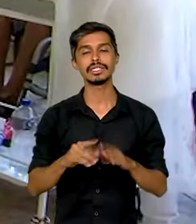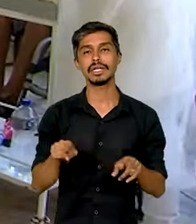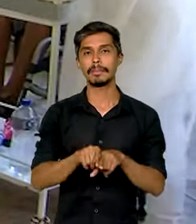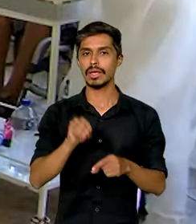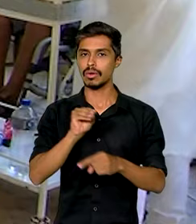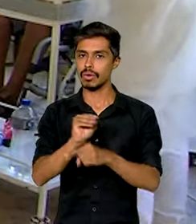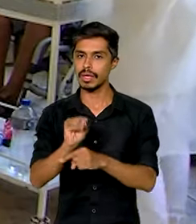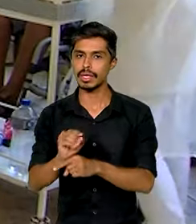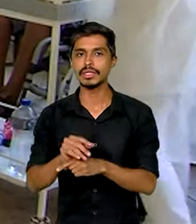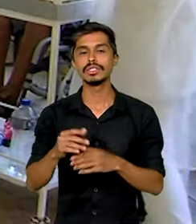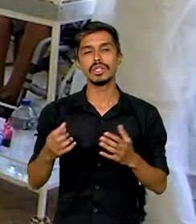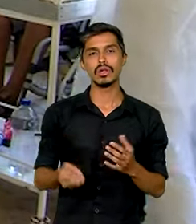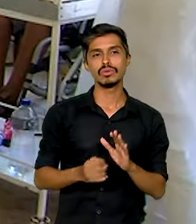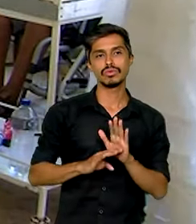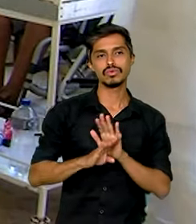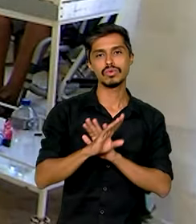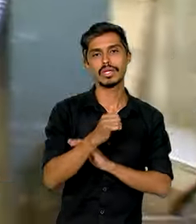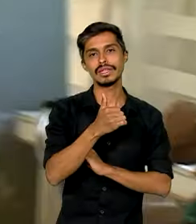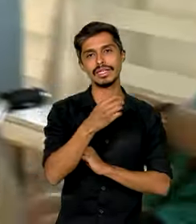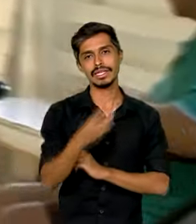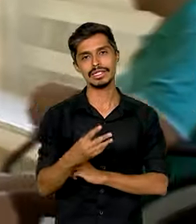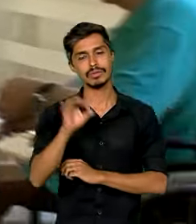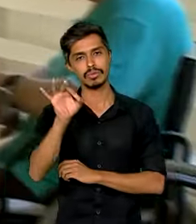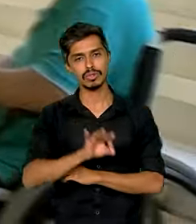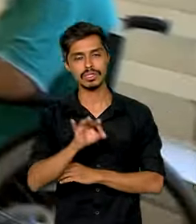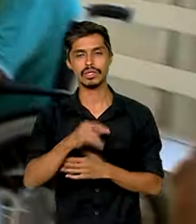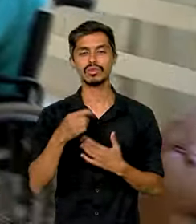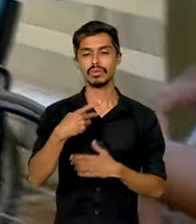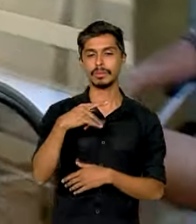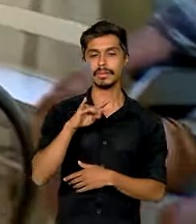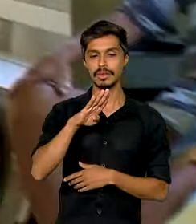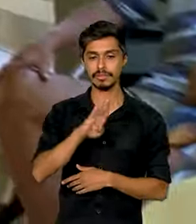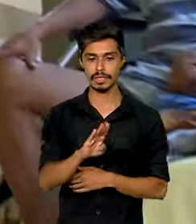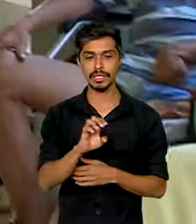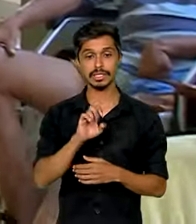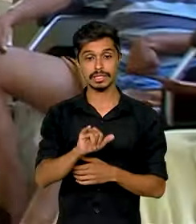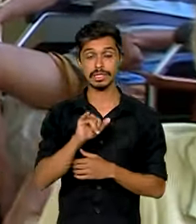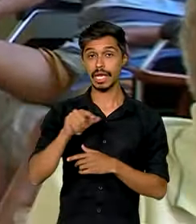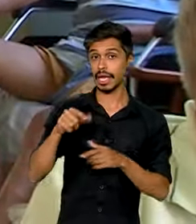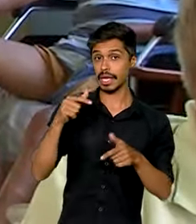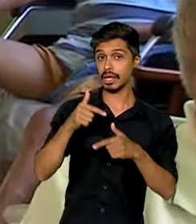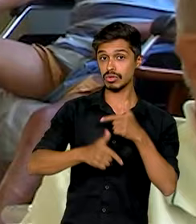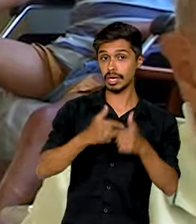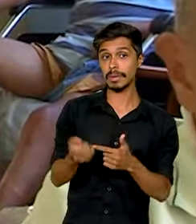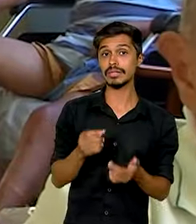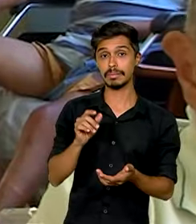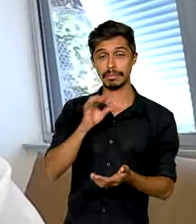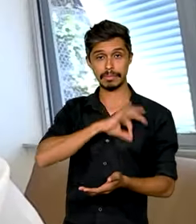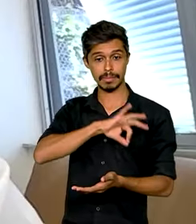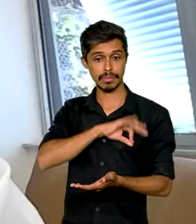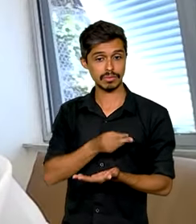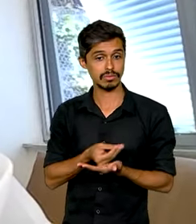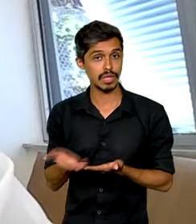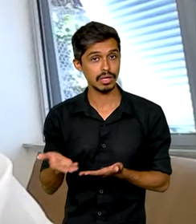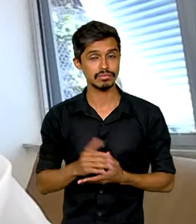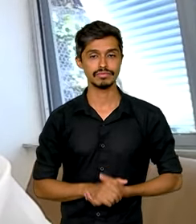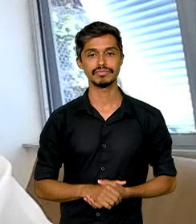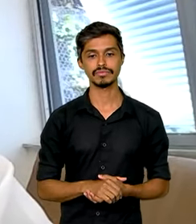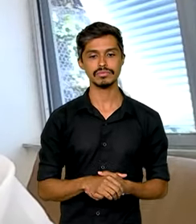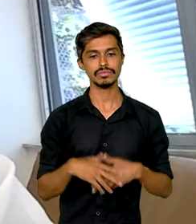renderia um aumento de 13% no PIB, caso a atividade fosse remunerada. A gente